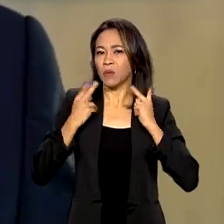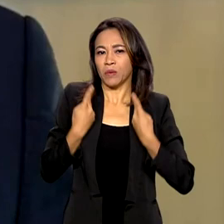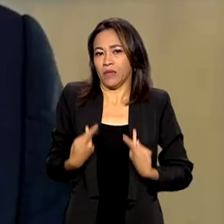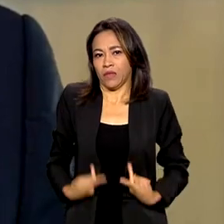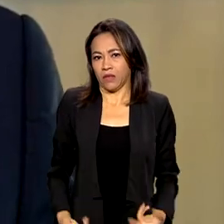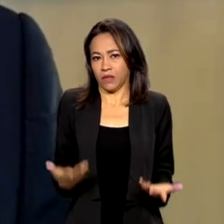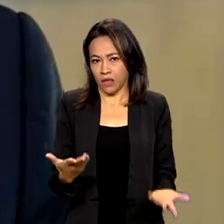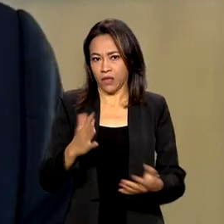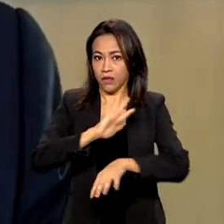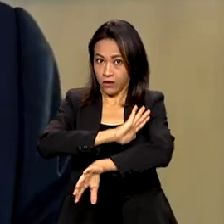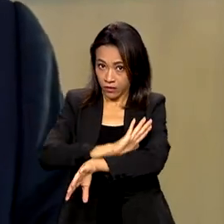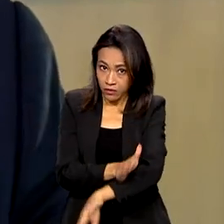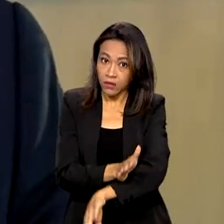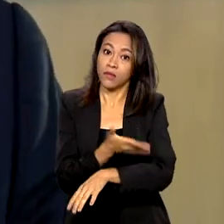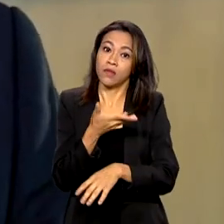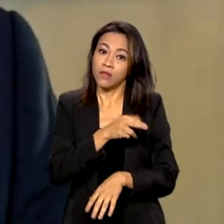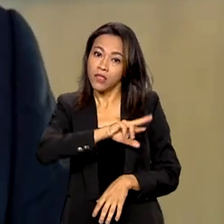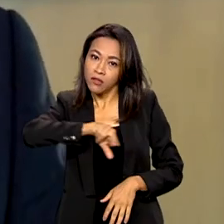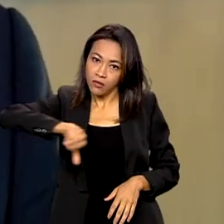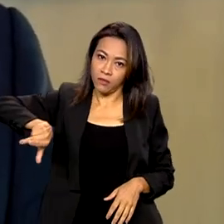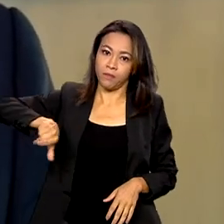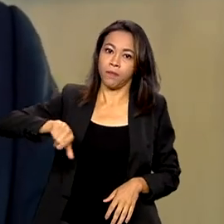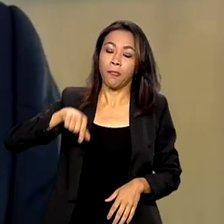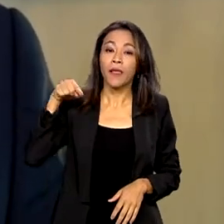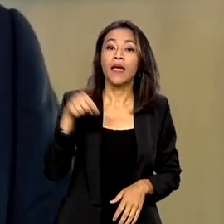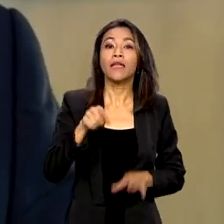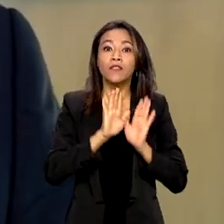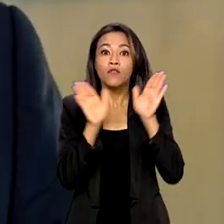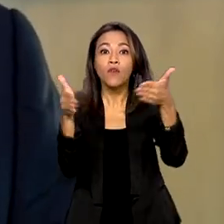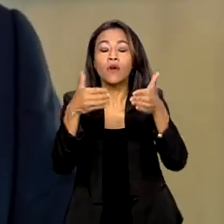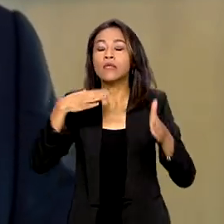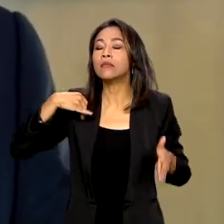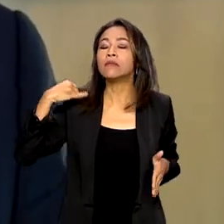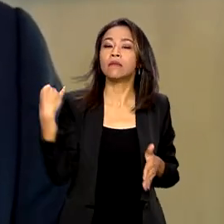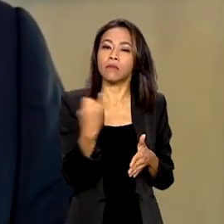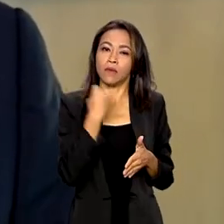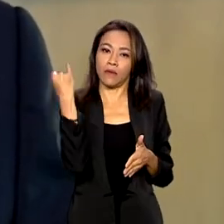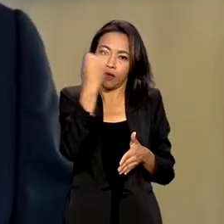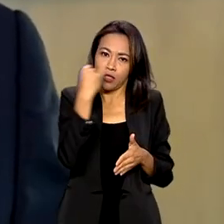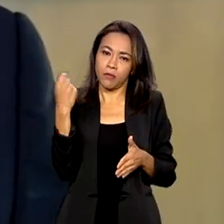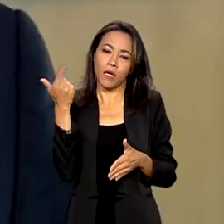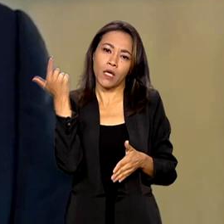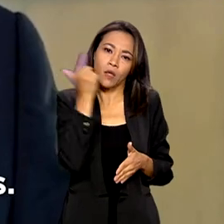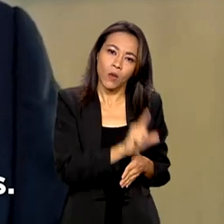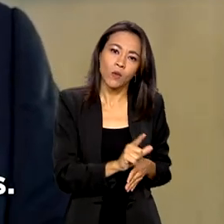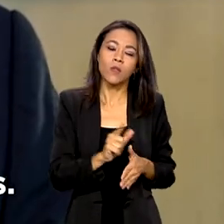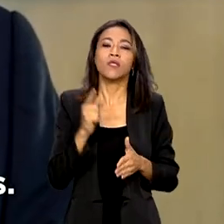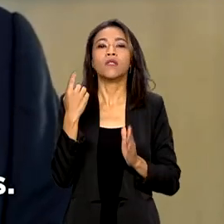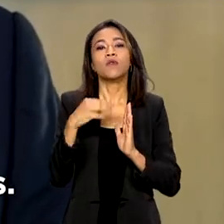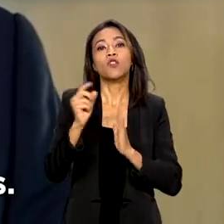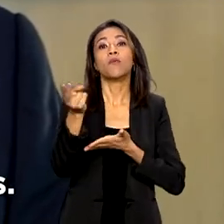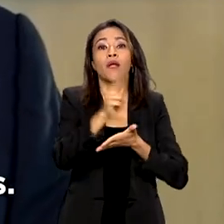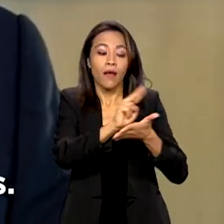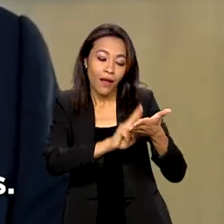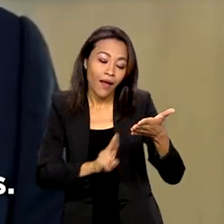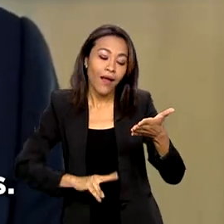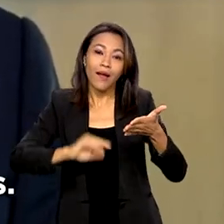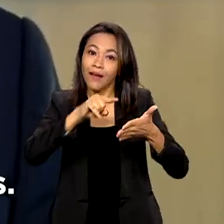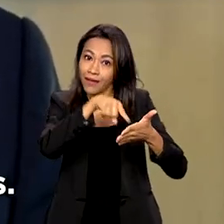Mais do que nunca, este Fórum é fundamental para avançar na Declaração das Nações Unidas sobre o Direito dos Afrodescendentes.